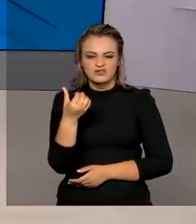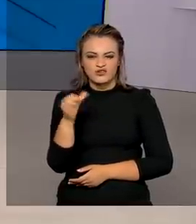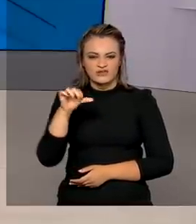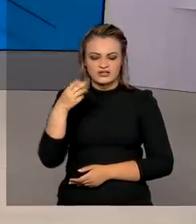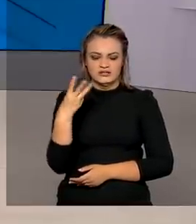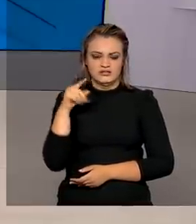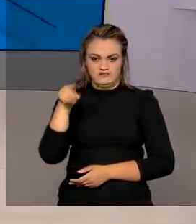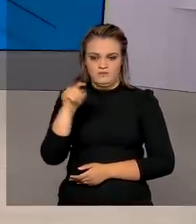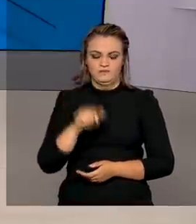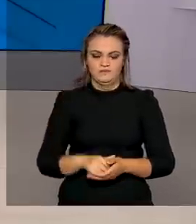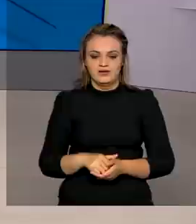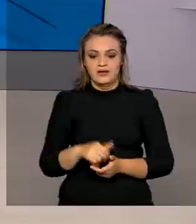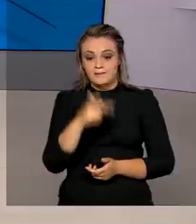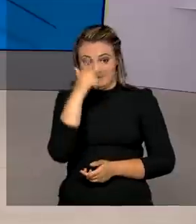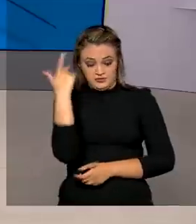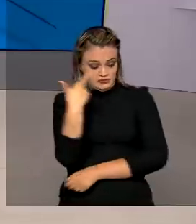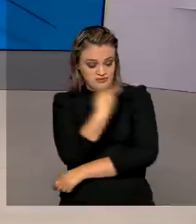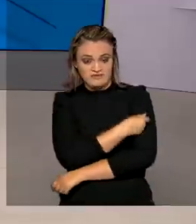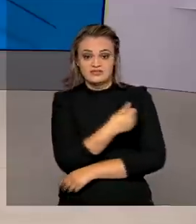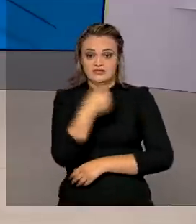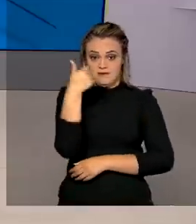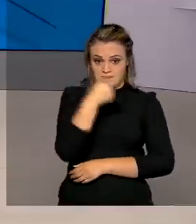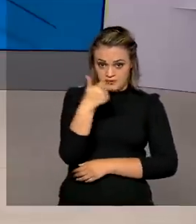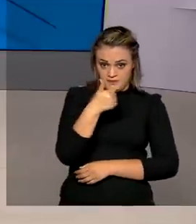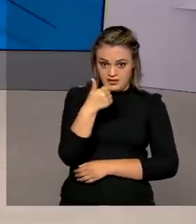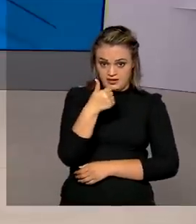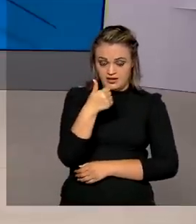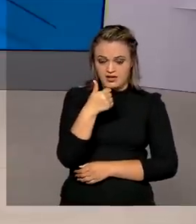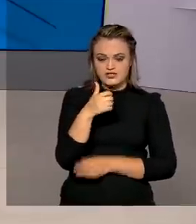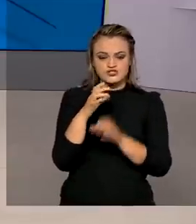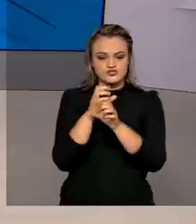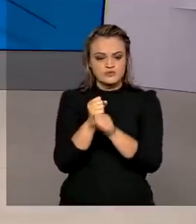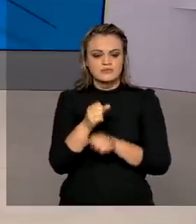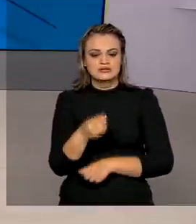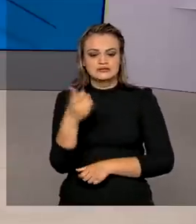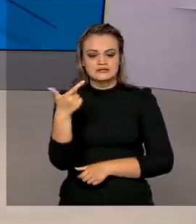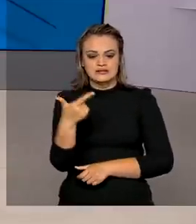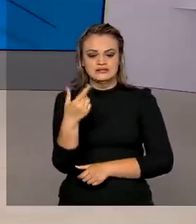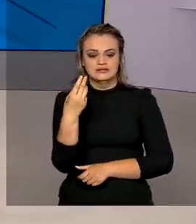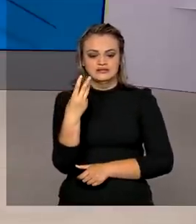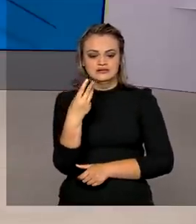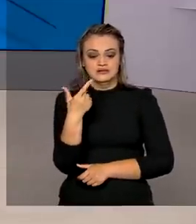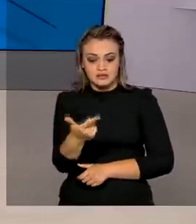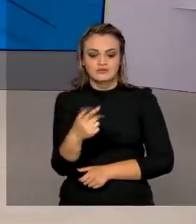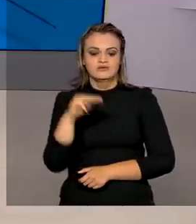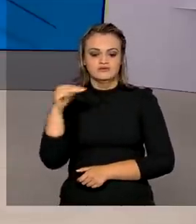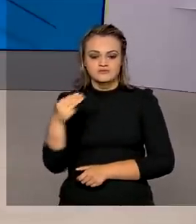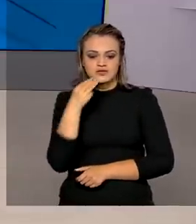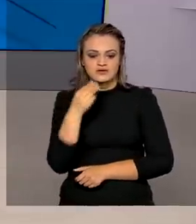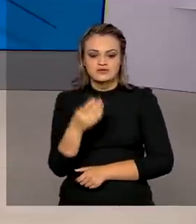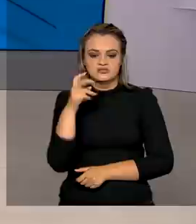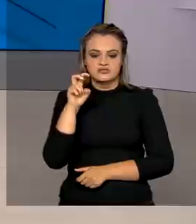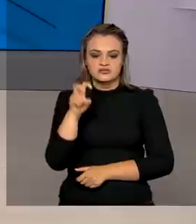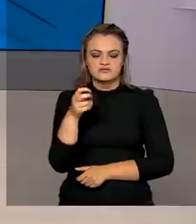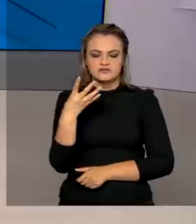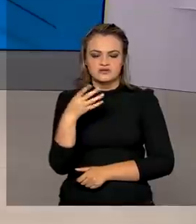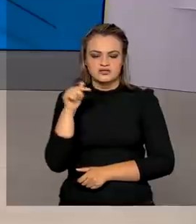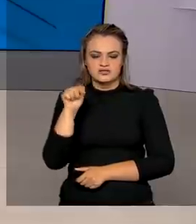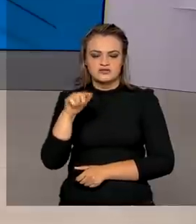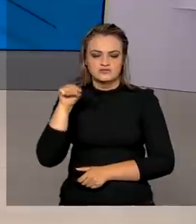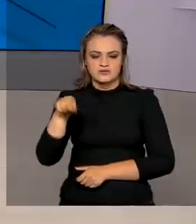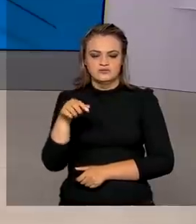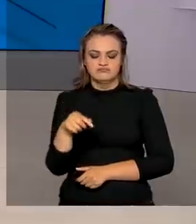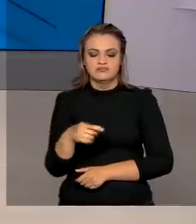As pessoas que tomaram a primeira dose da vacina chegam a 32.647.725.